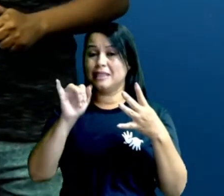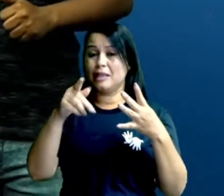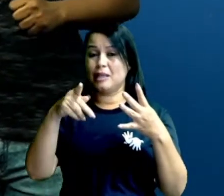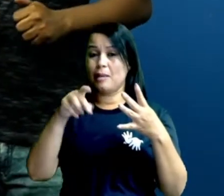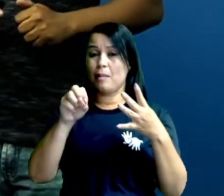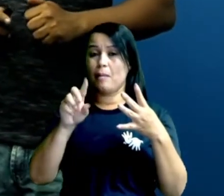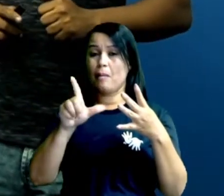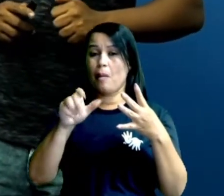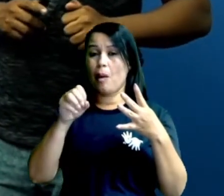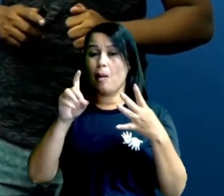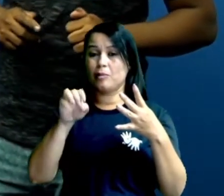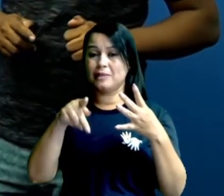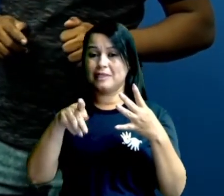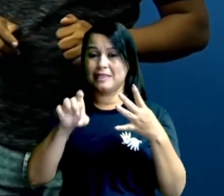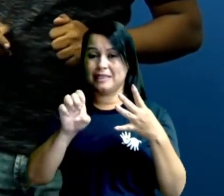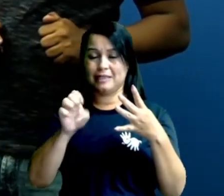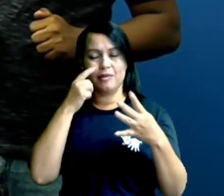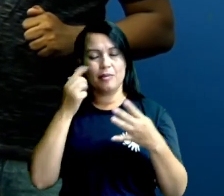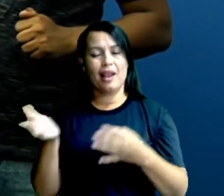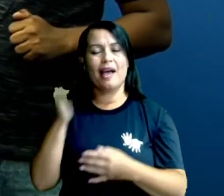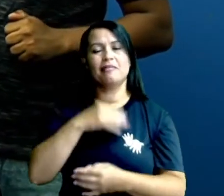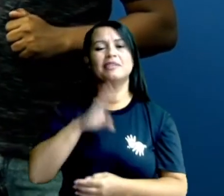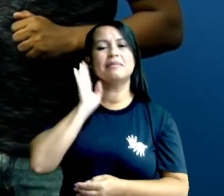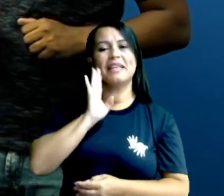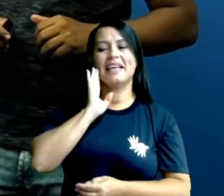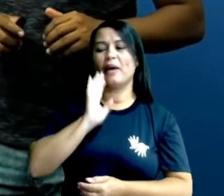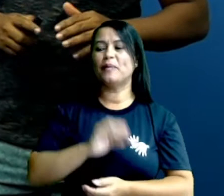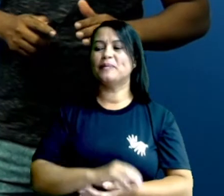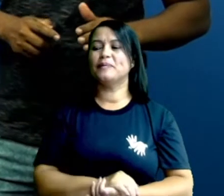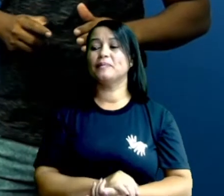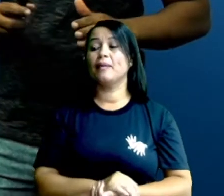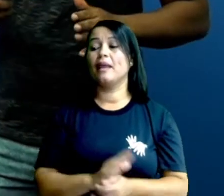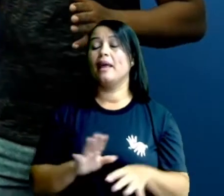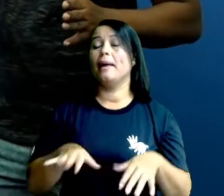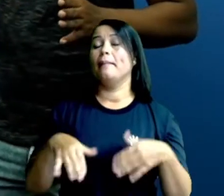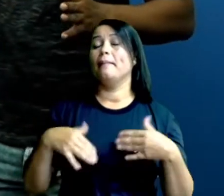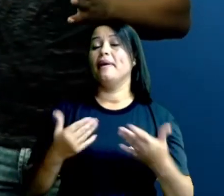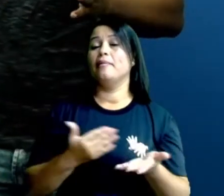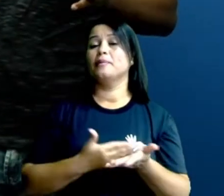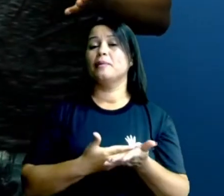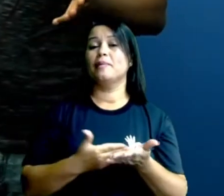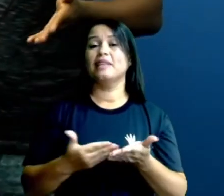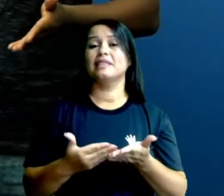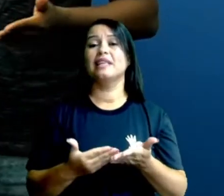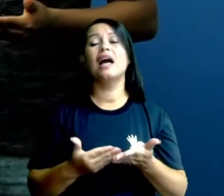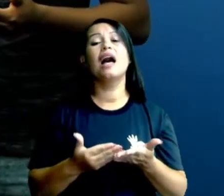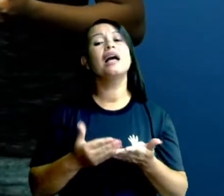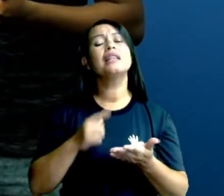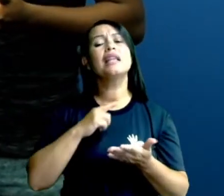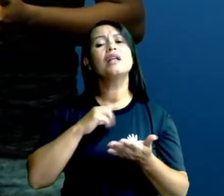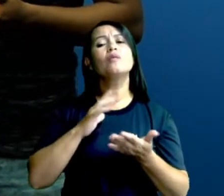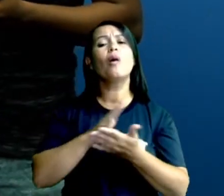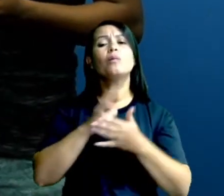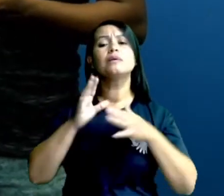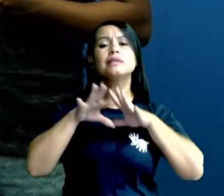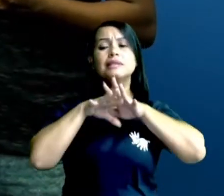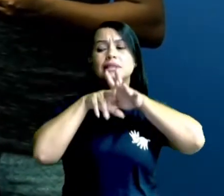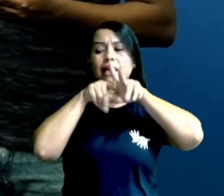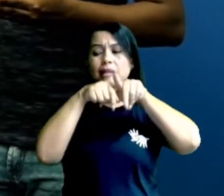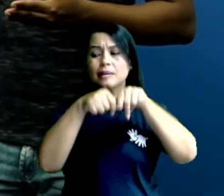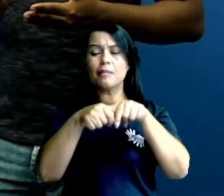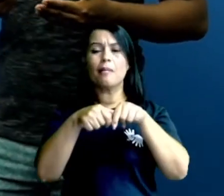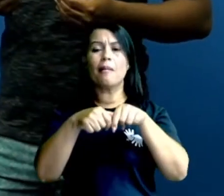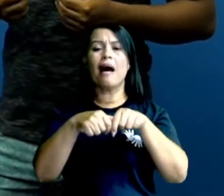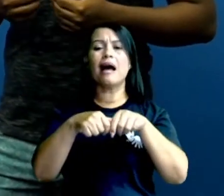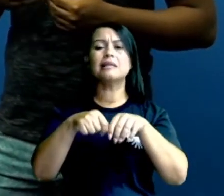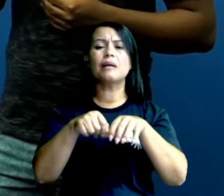bem bacana aprender com a gente. Vamos começar. Bem, sobre os animais invertebrados, já